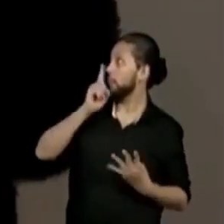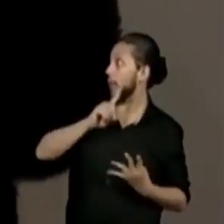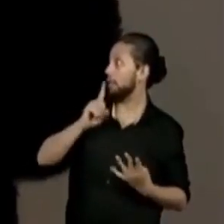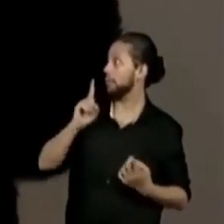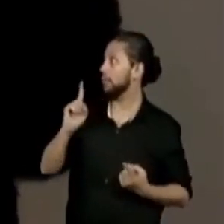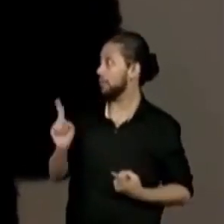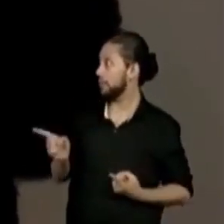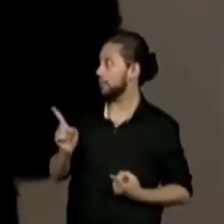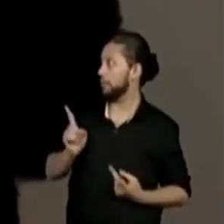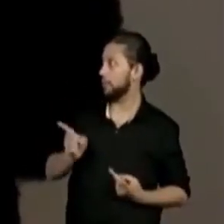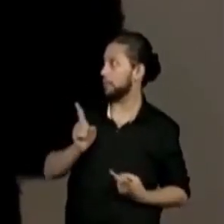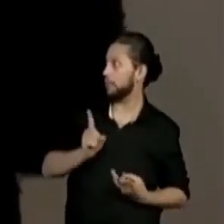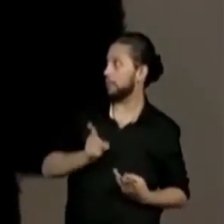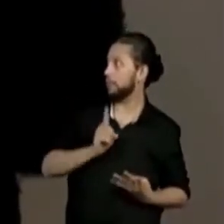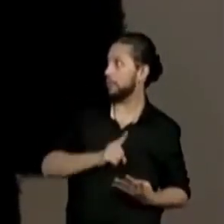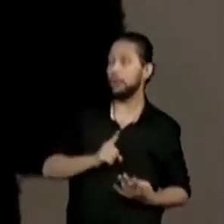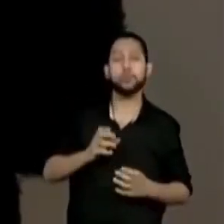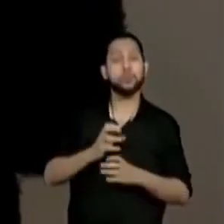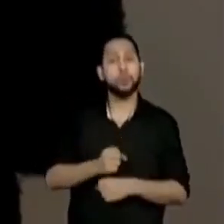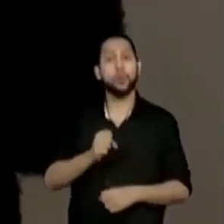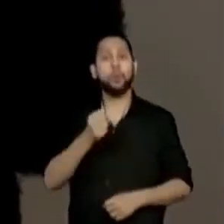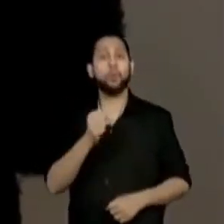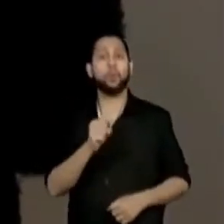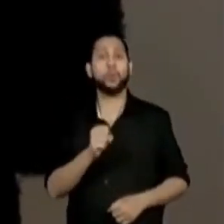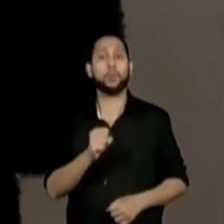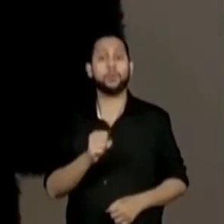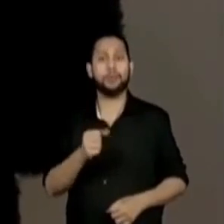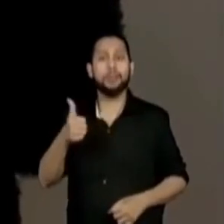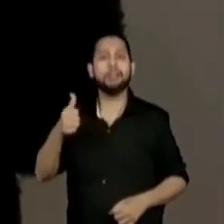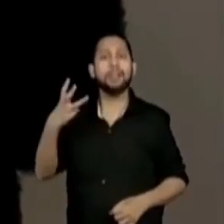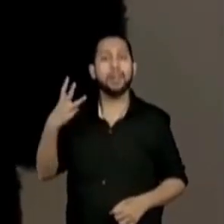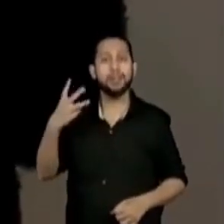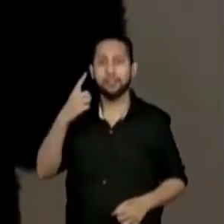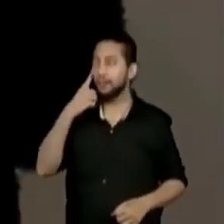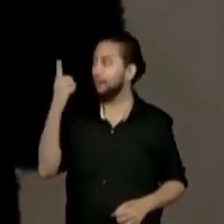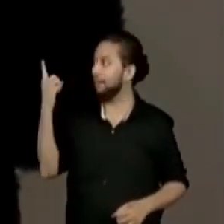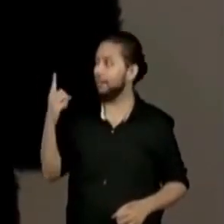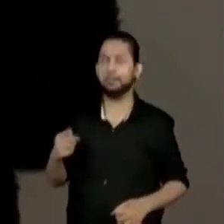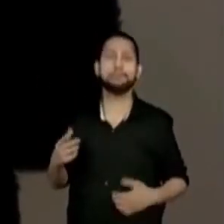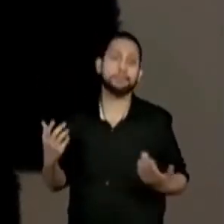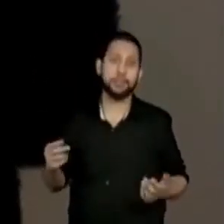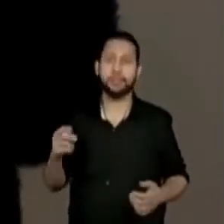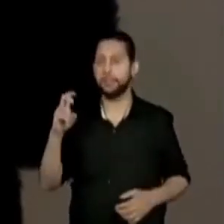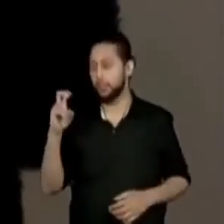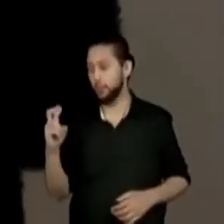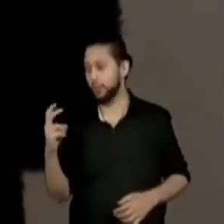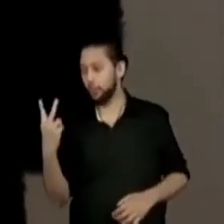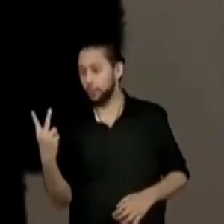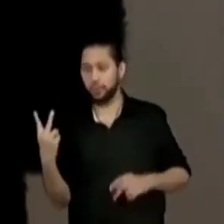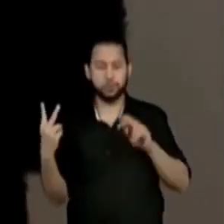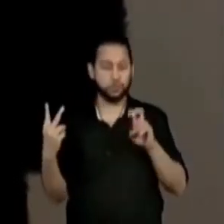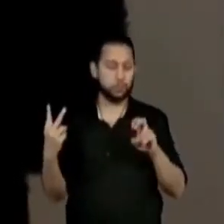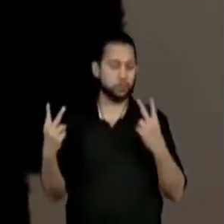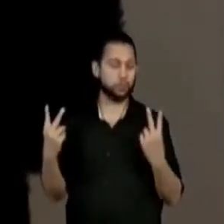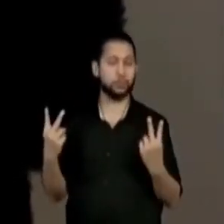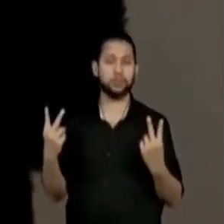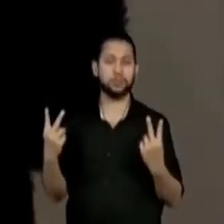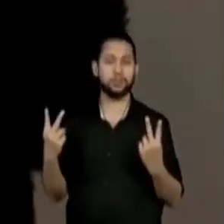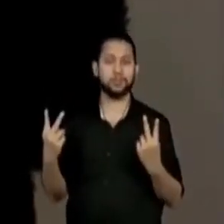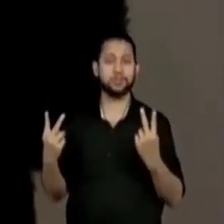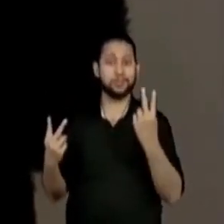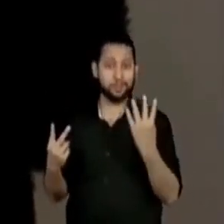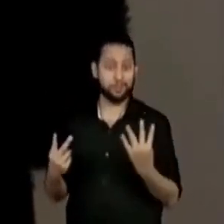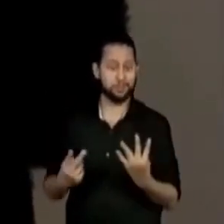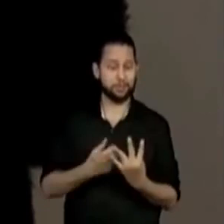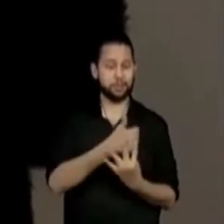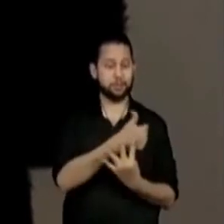Era um valor de 52. Quatro partes não era igual a 52? 52 mais 52. Olha